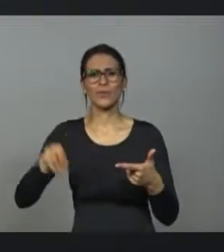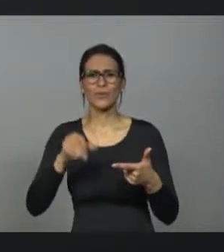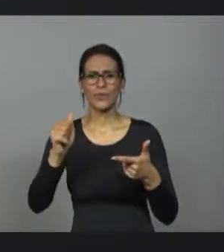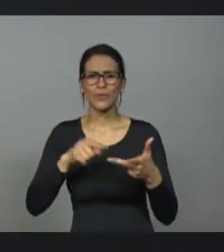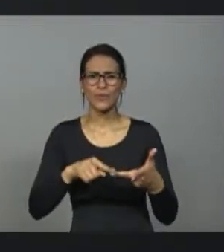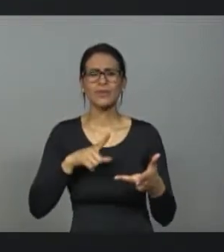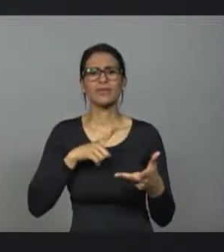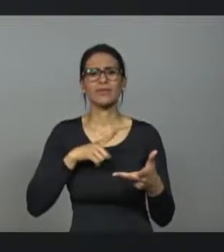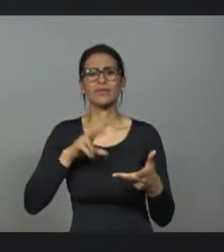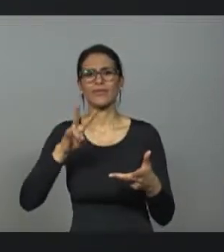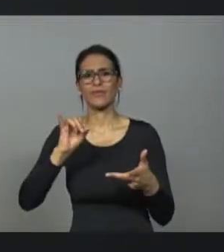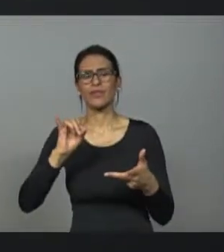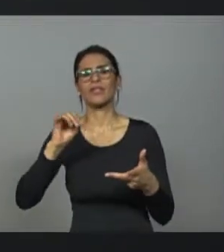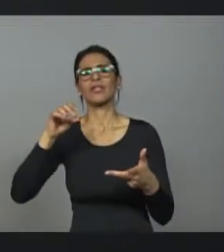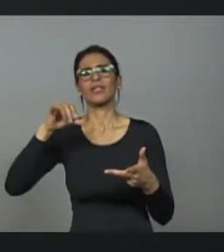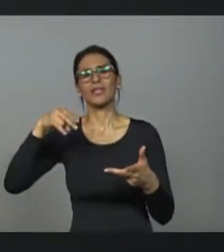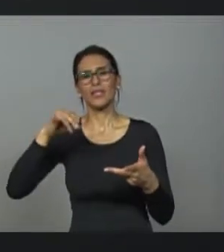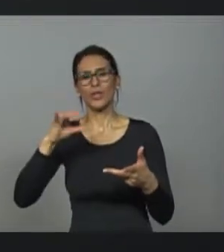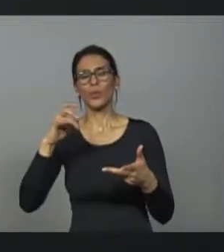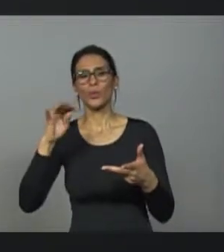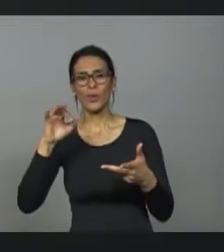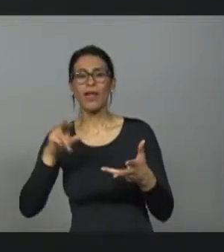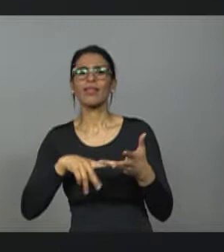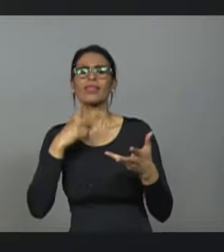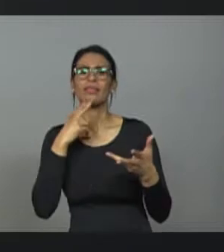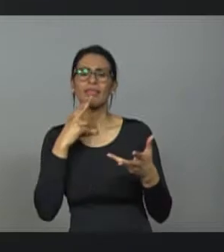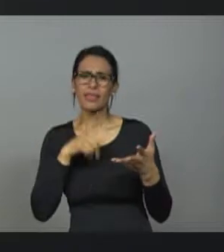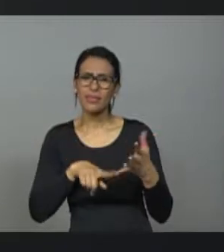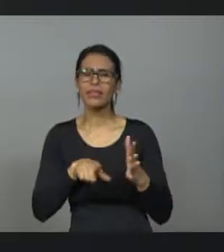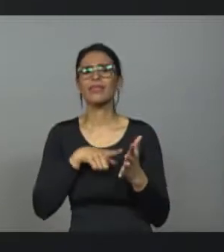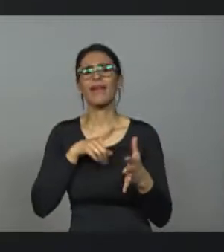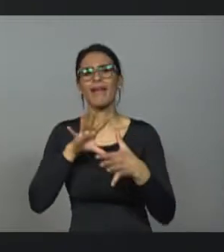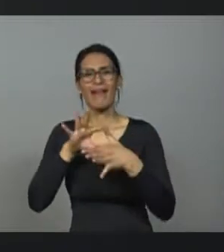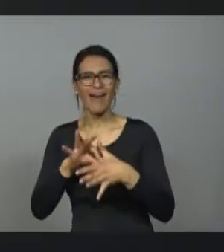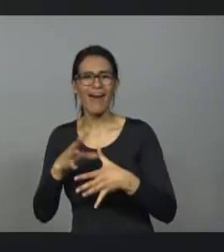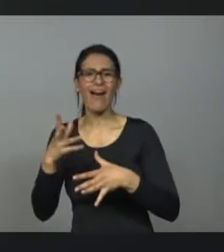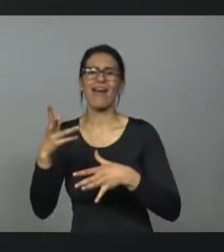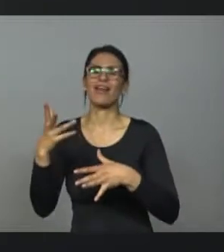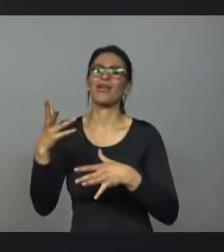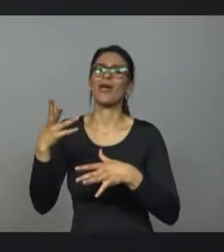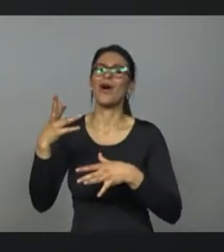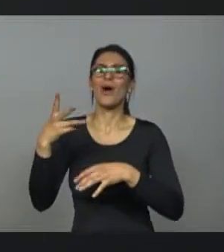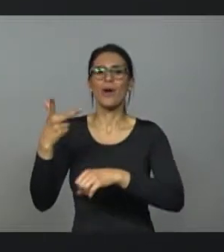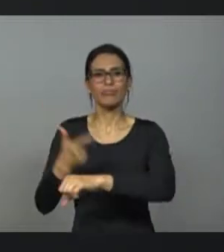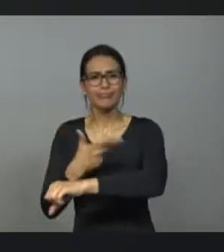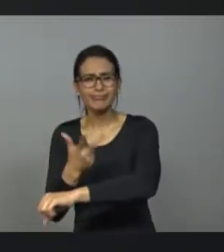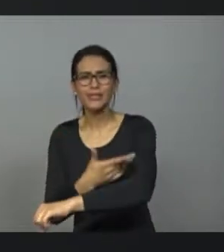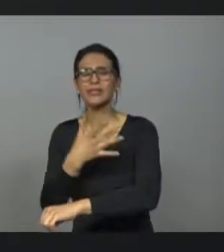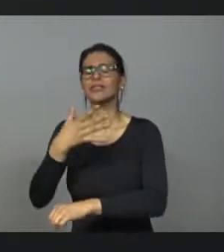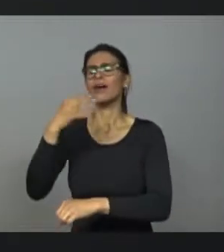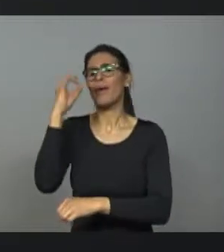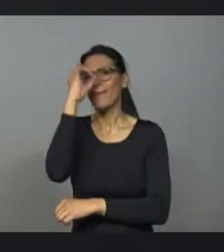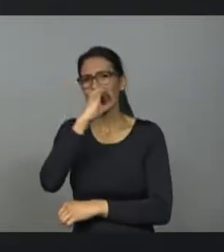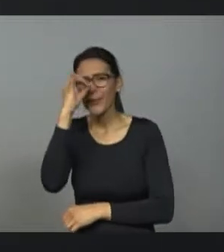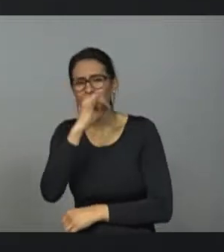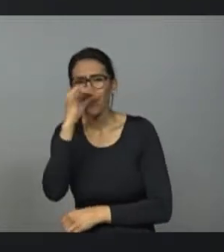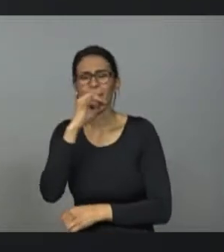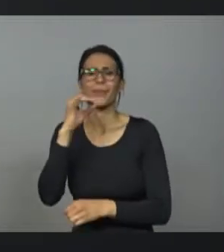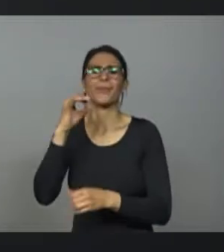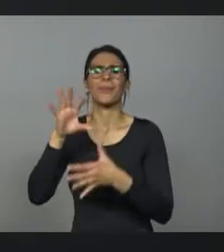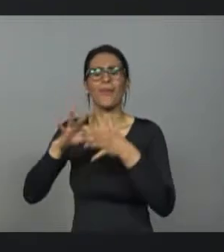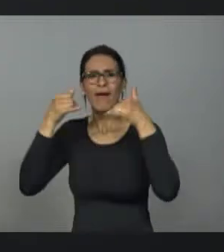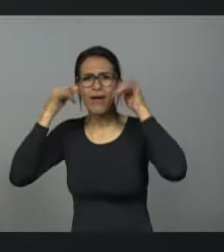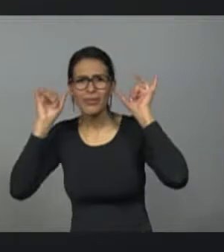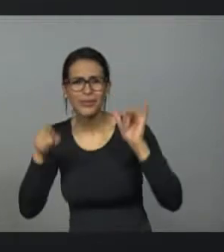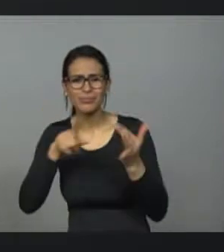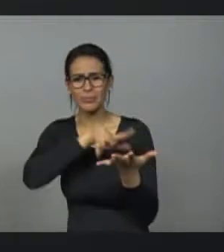temos a vitivinicultura, nós temos o tabaco, nós temos a produção de carnes, de ovinos, de bovinos, de suínos, mas todos